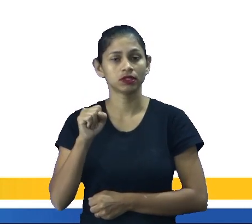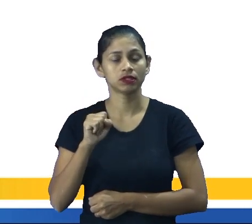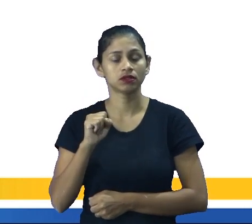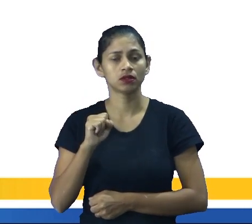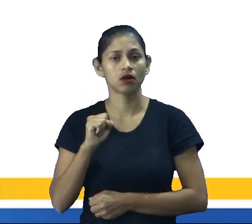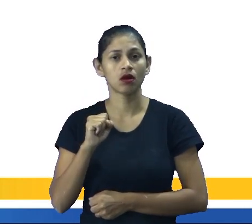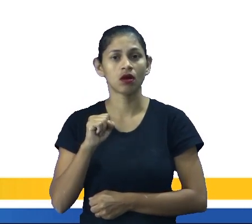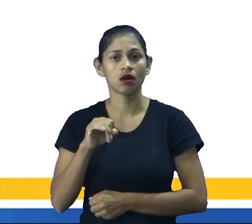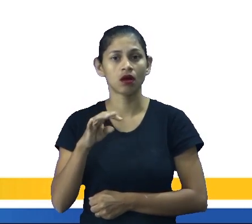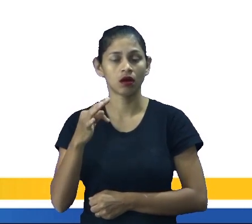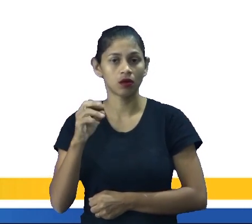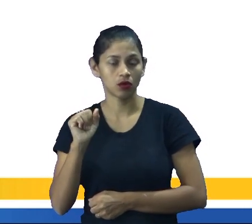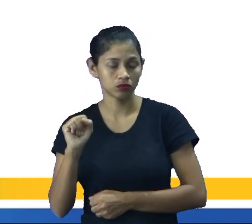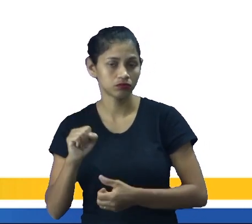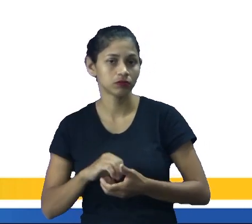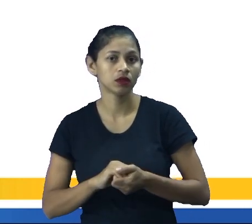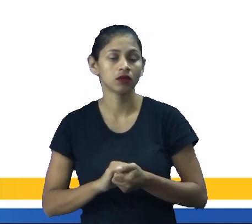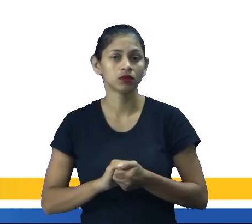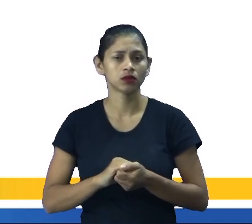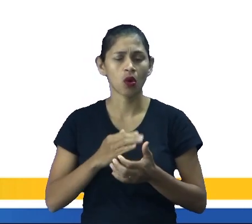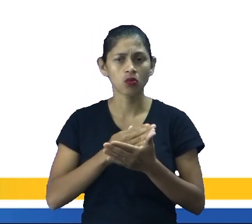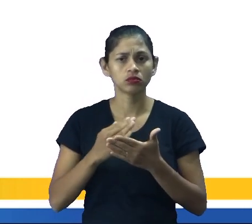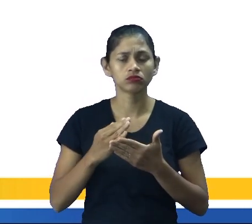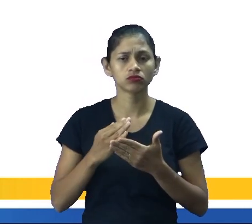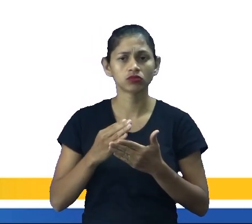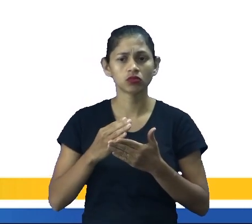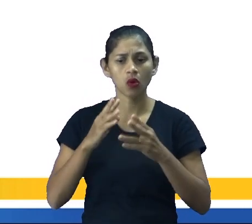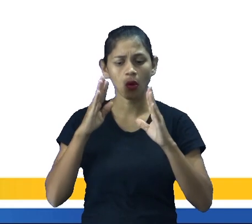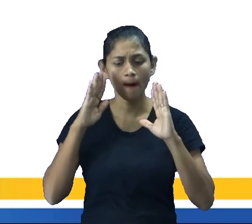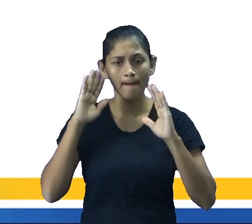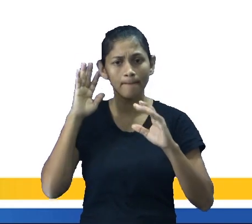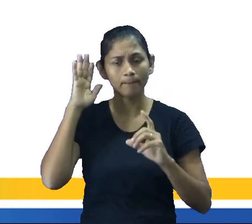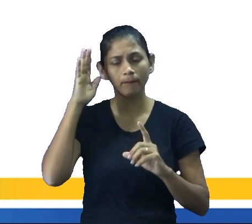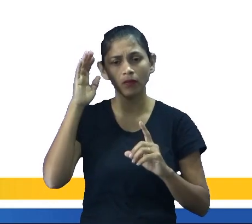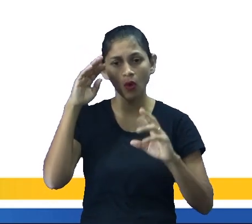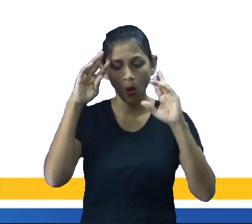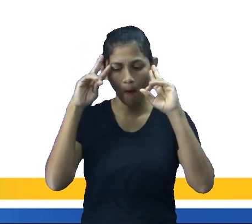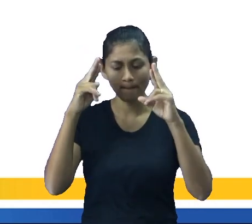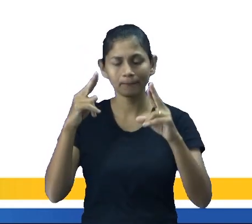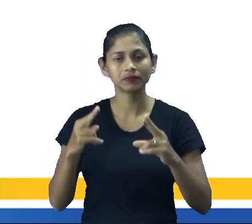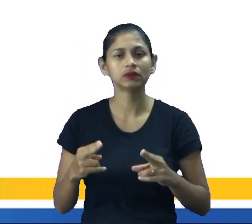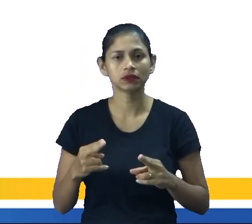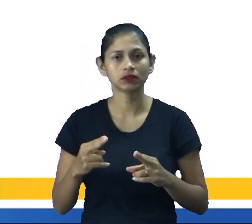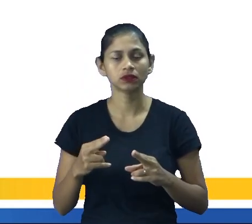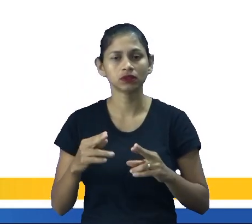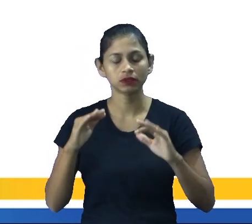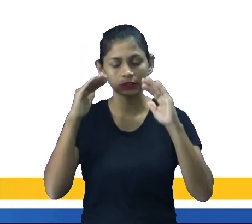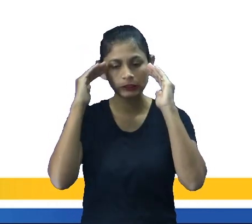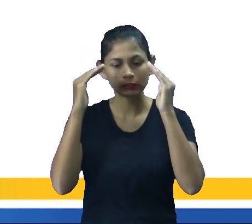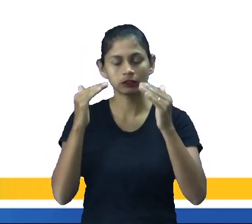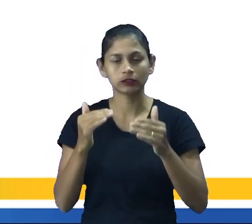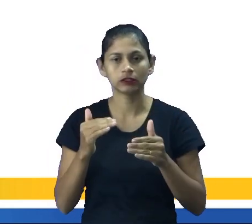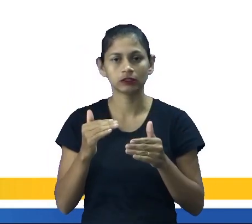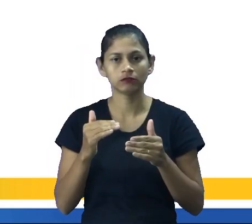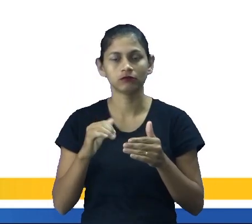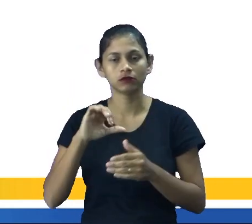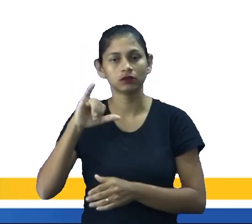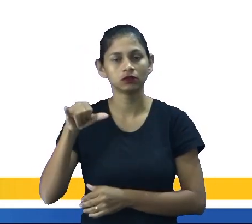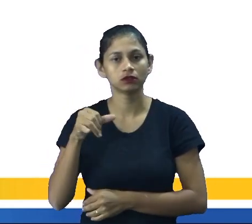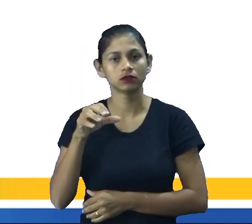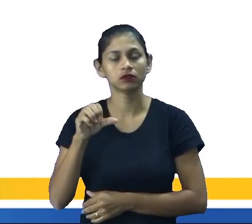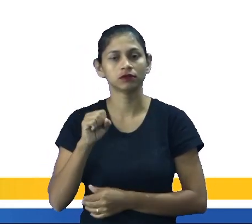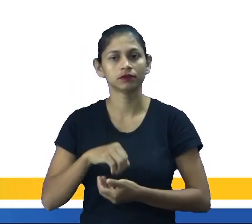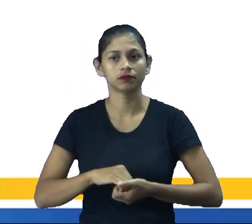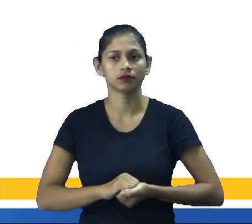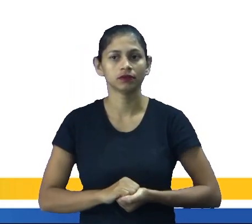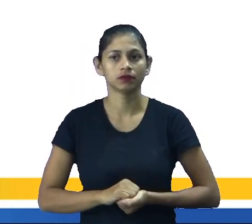Por isso, também conhecemos a festa junina como festa de São João, St. John's Day, ou Feast of St. John,